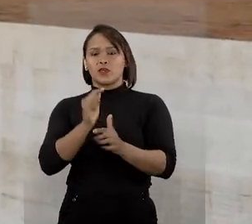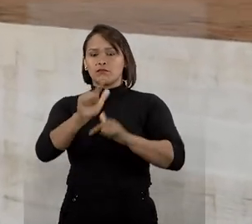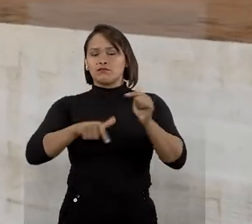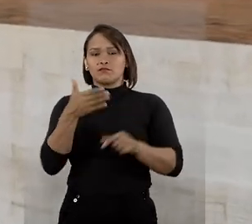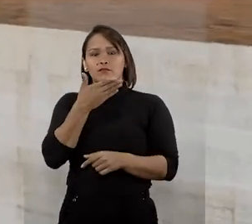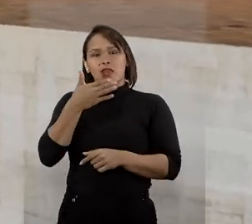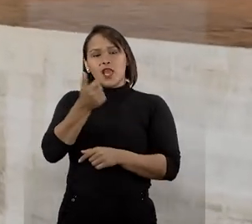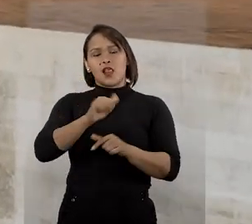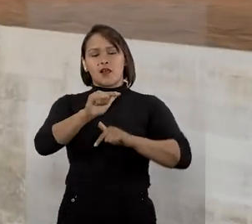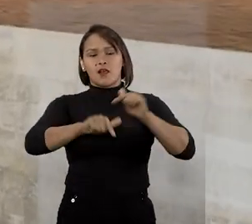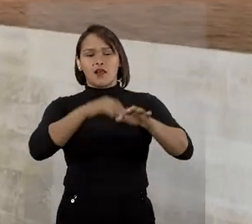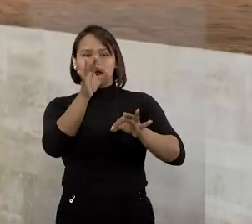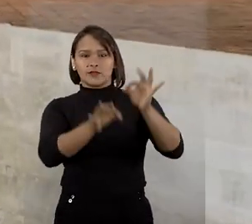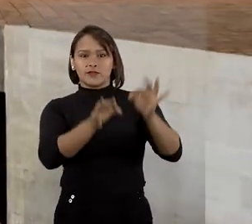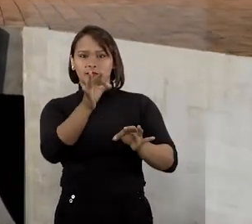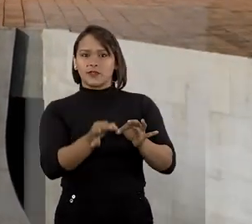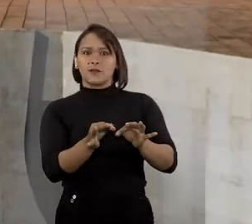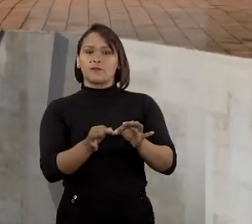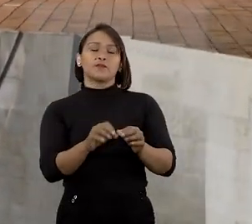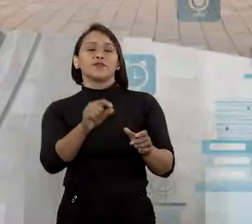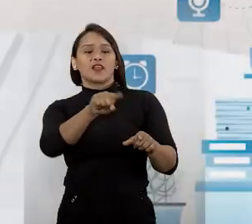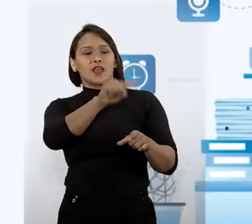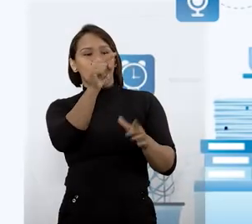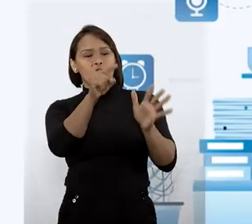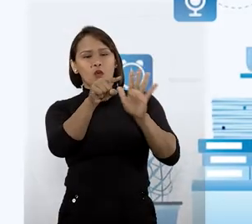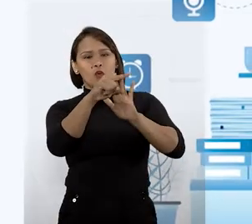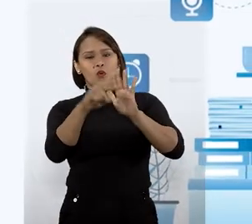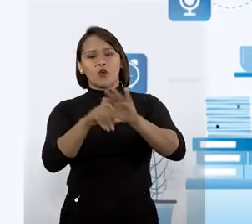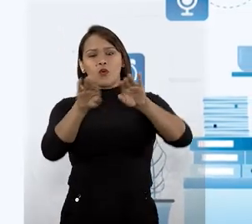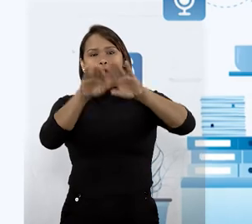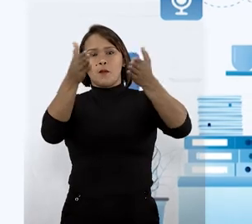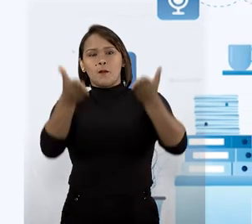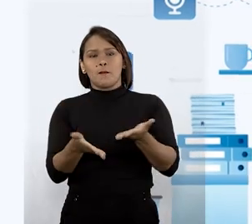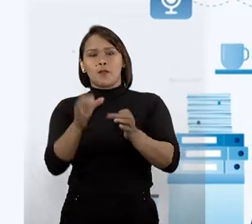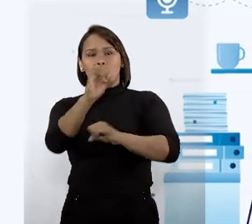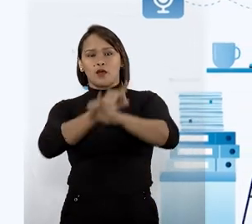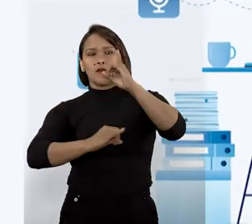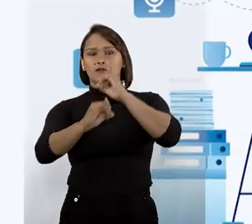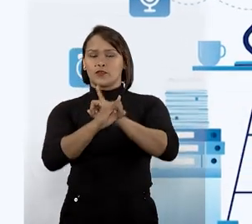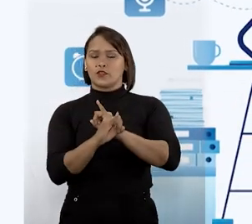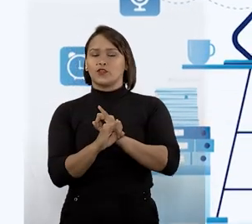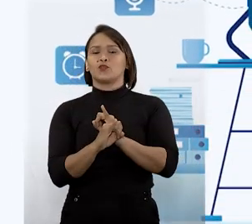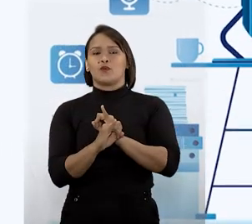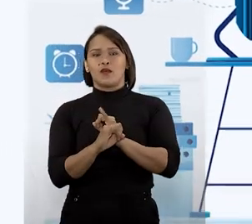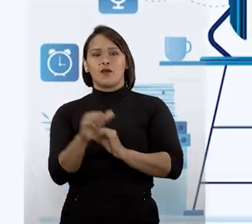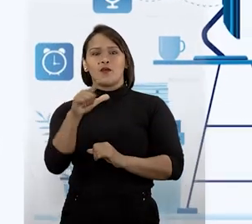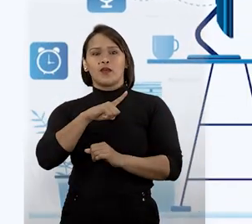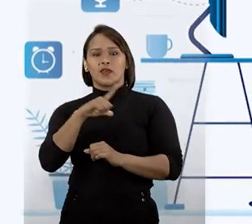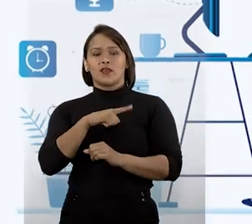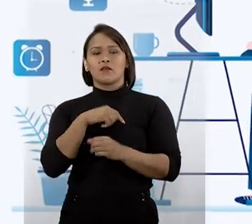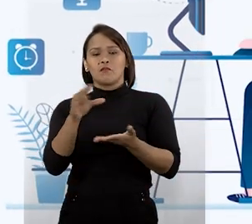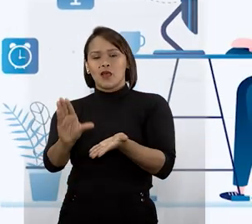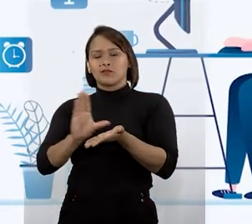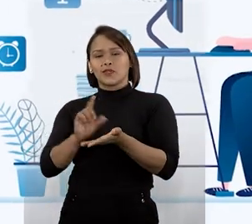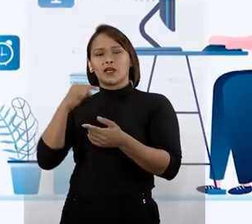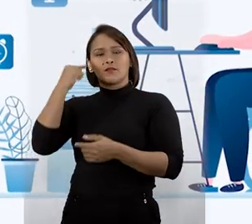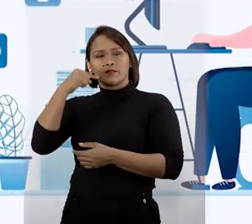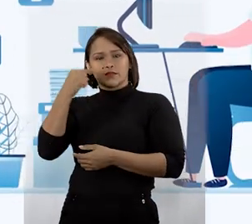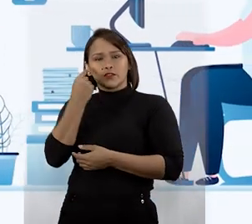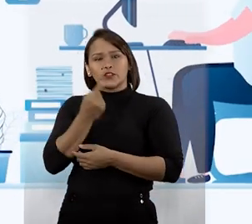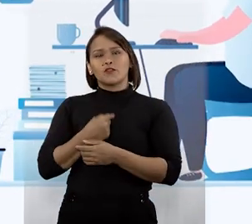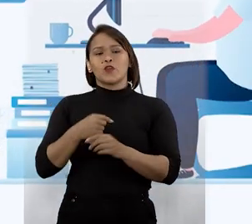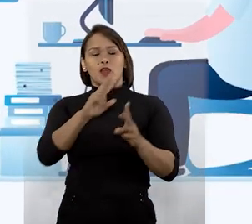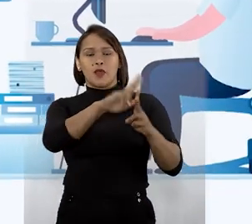continuidade e melhoria da prestação jurisdicional. Entre elas, o lançamento do Balcão Virtual Online para atender